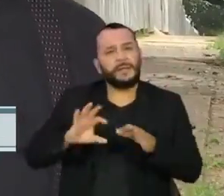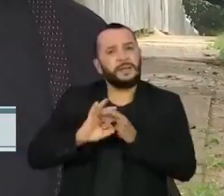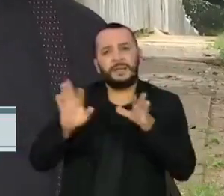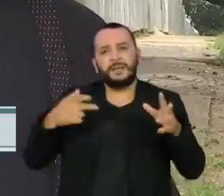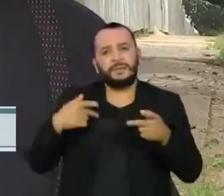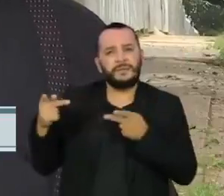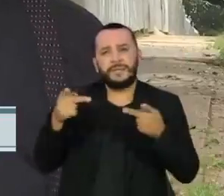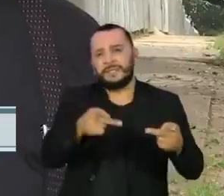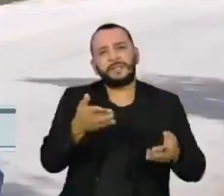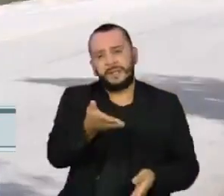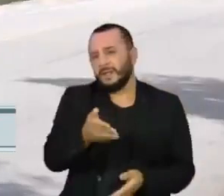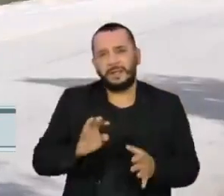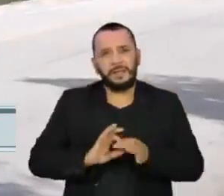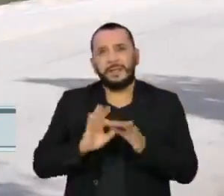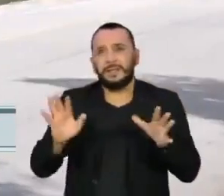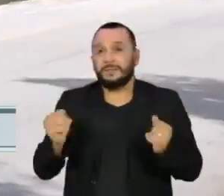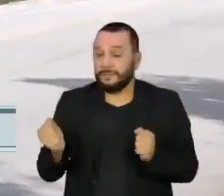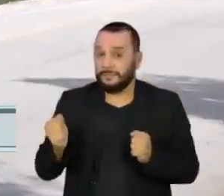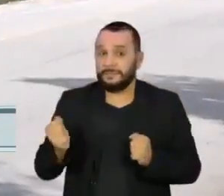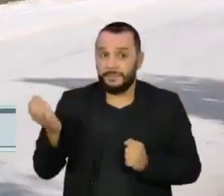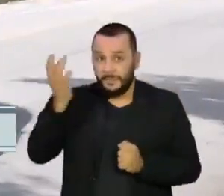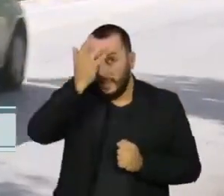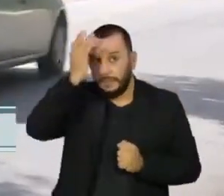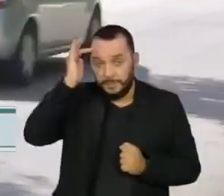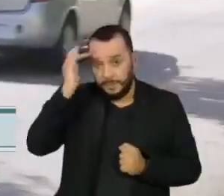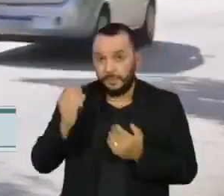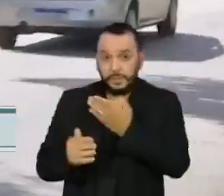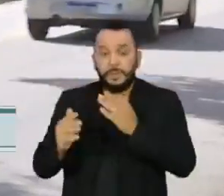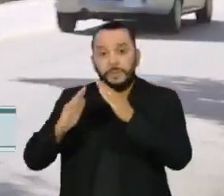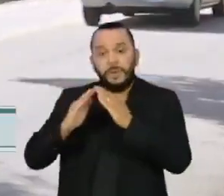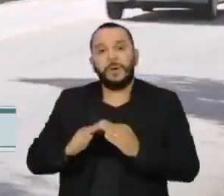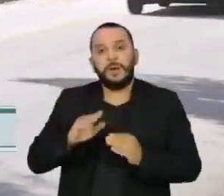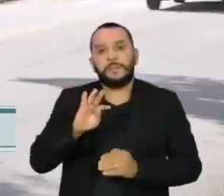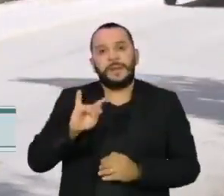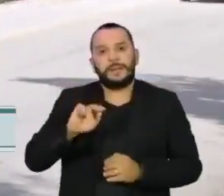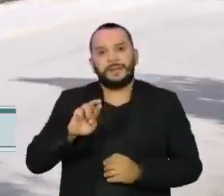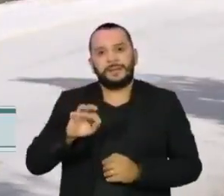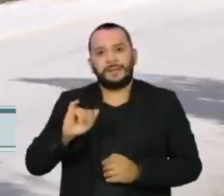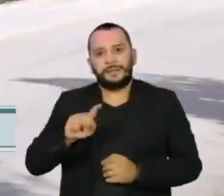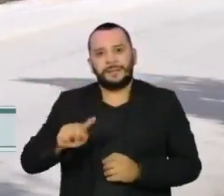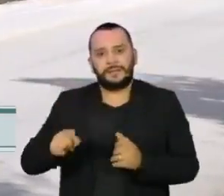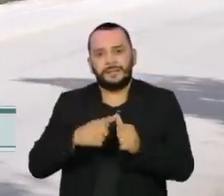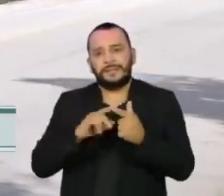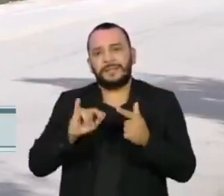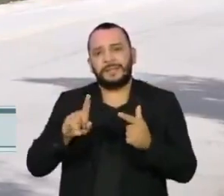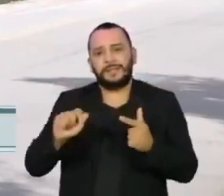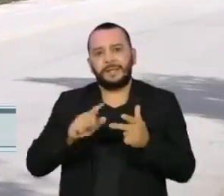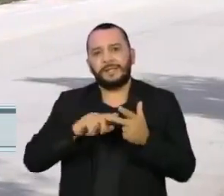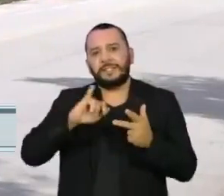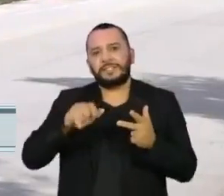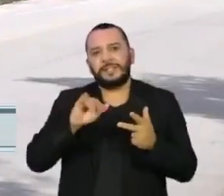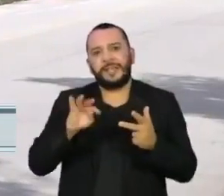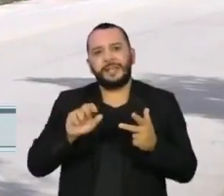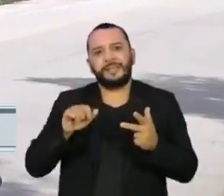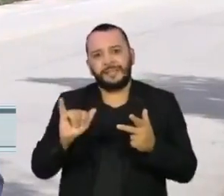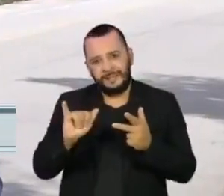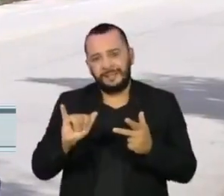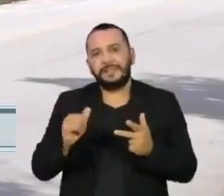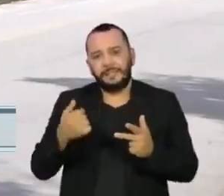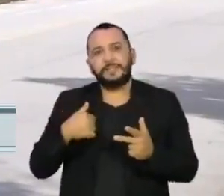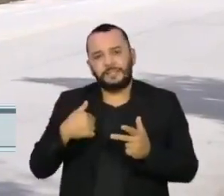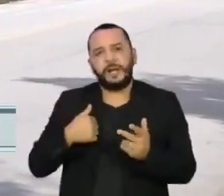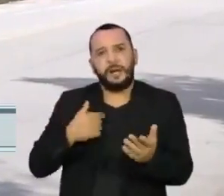ou algo nesse sentido. O coletivo de moradores das vilas Beatriz, Ida e Jataí entrou com uma ação na Justiça